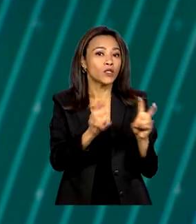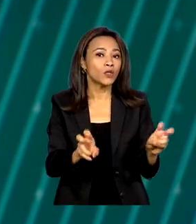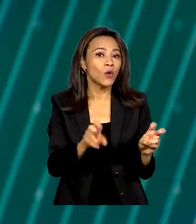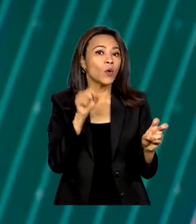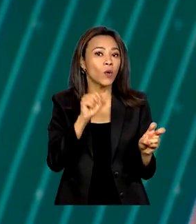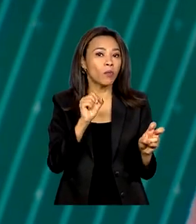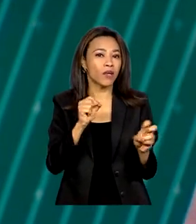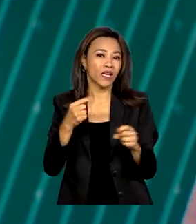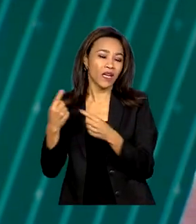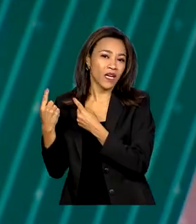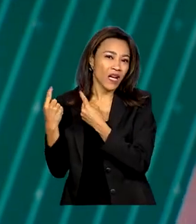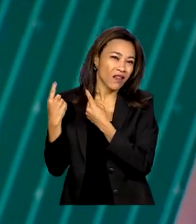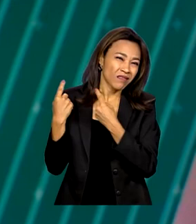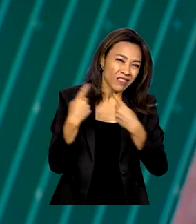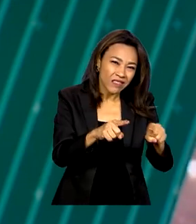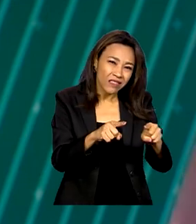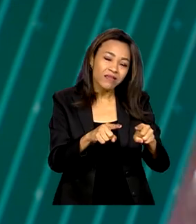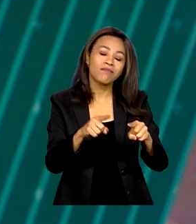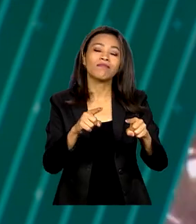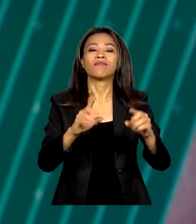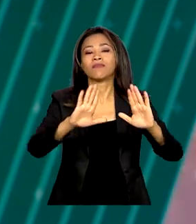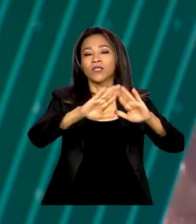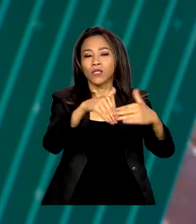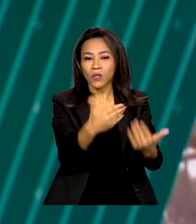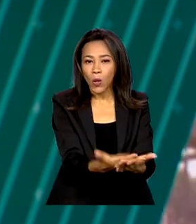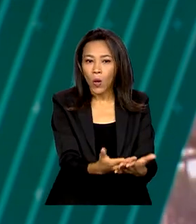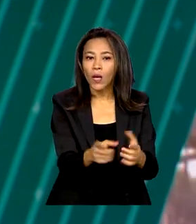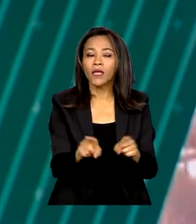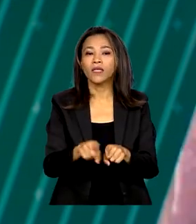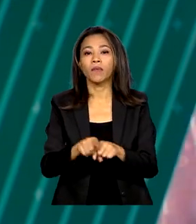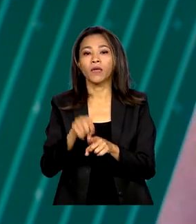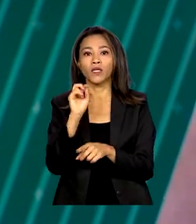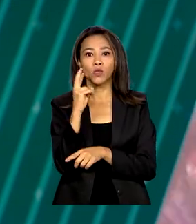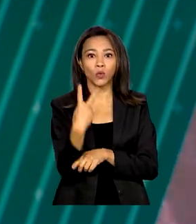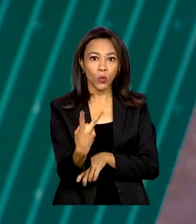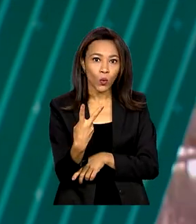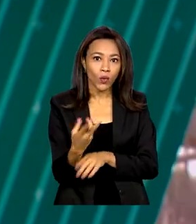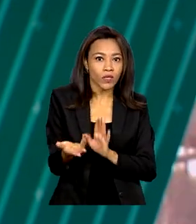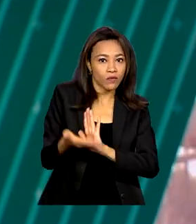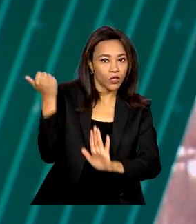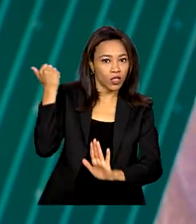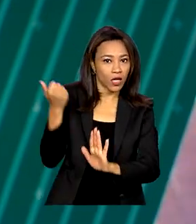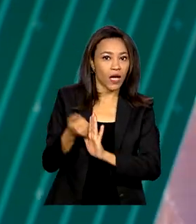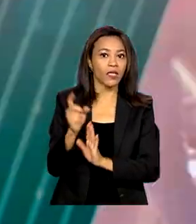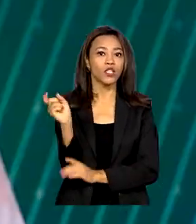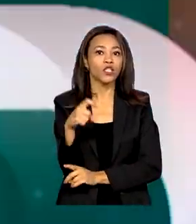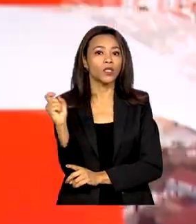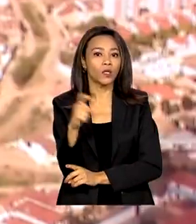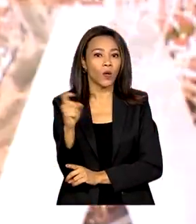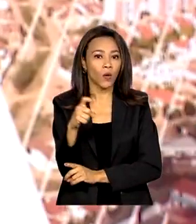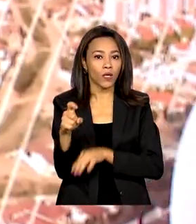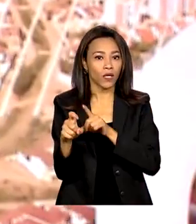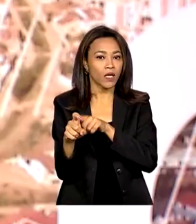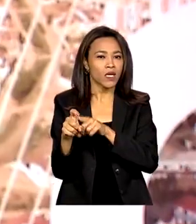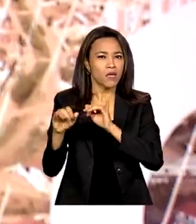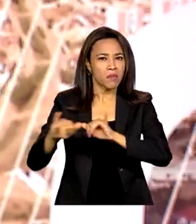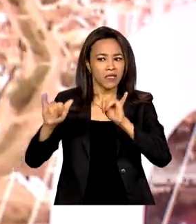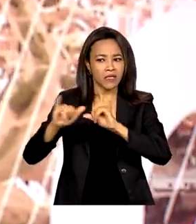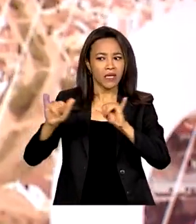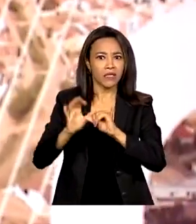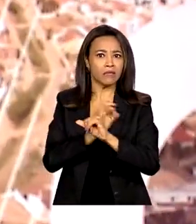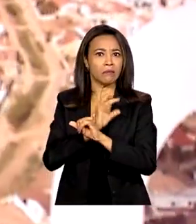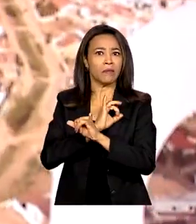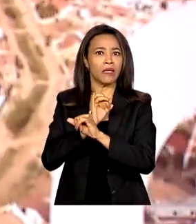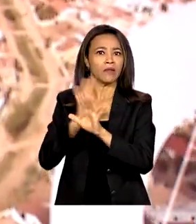ataques contra escolas e também a retirada do ar de duas contas da plataforma TikTok com mensagens que incitavam medo nas